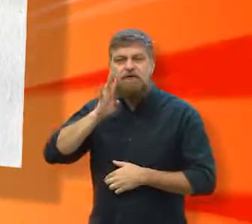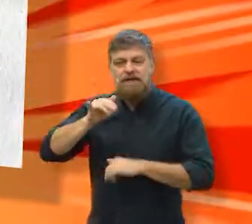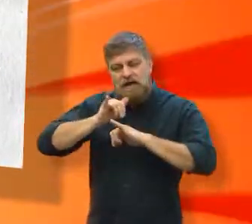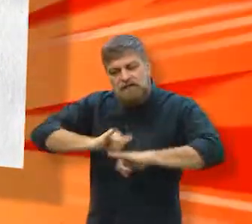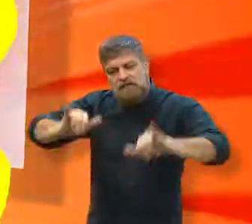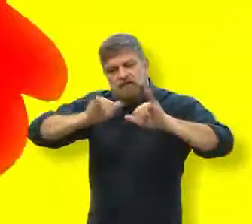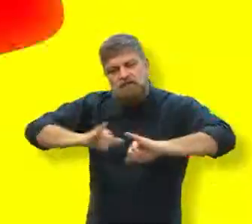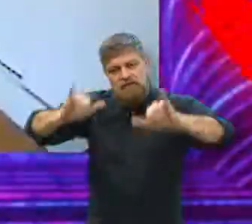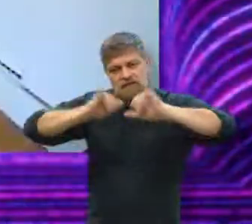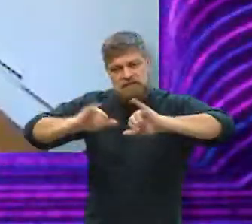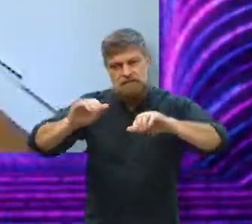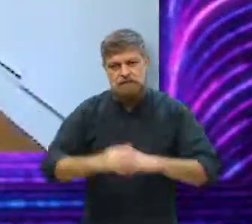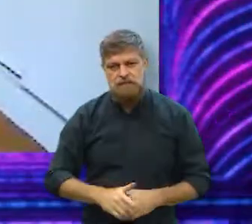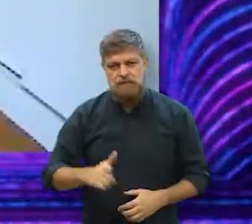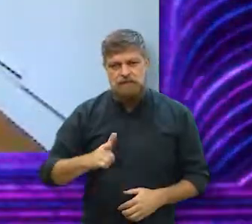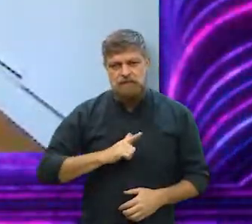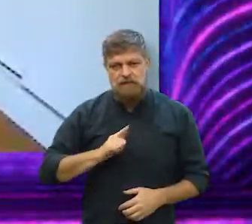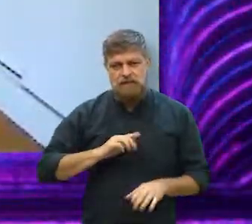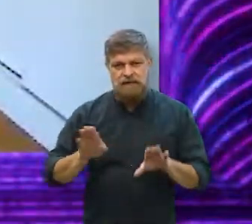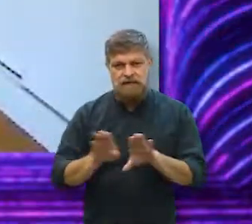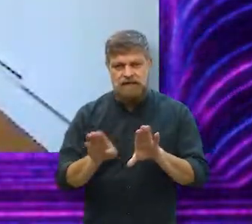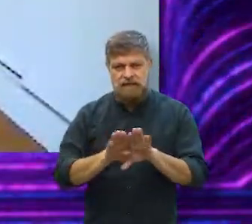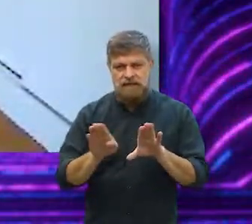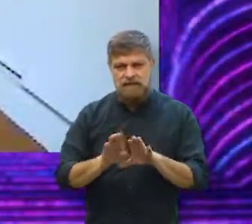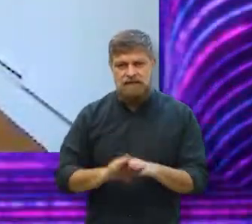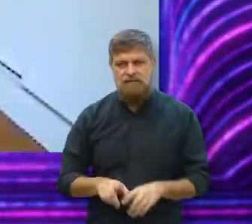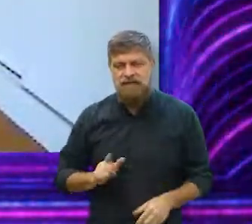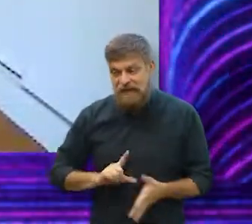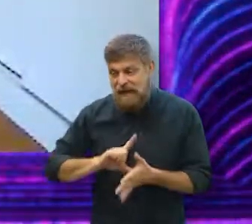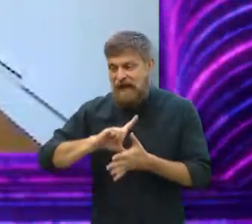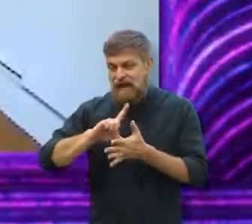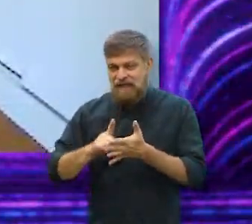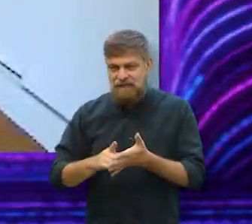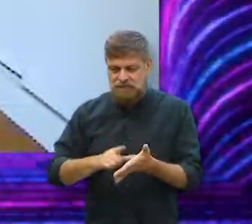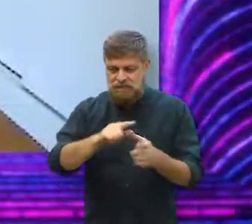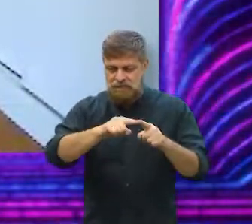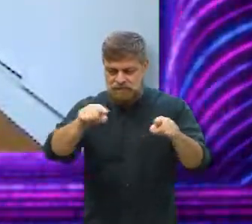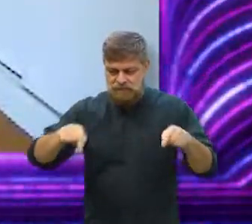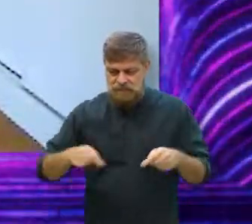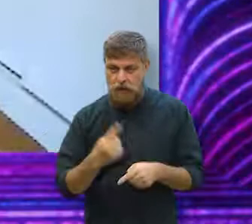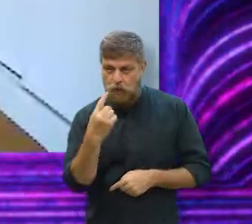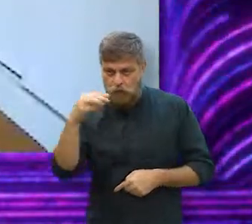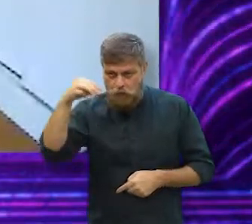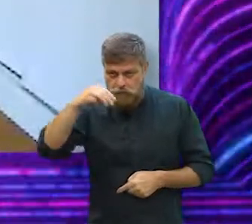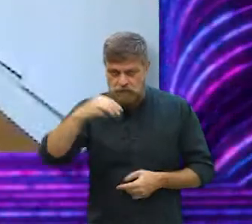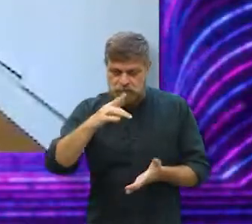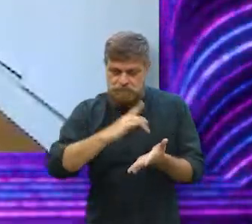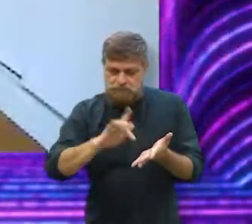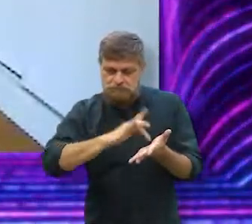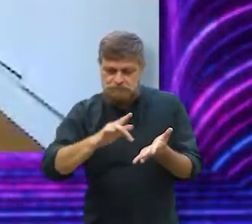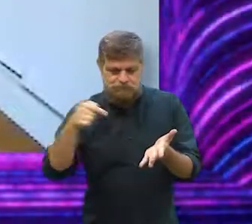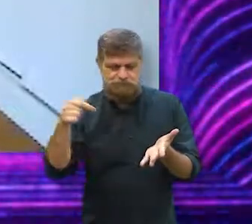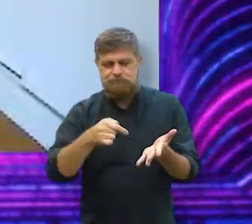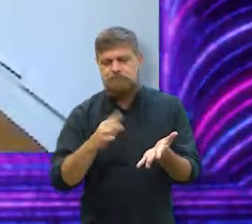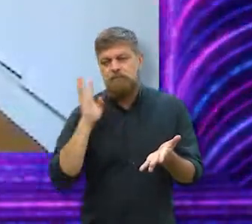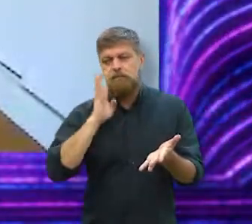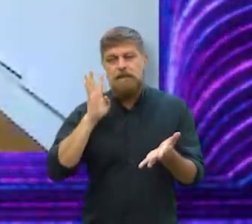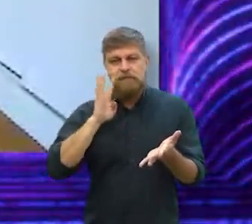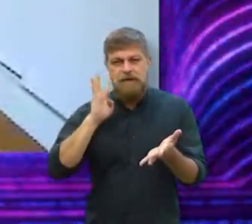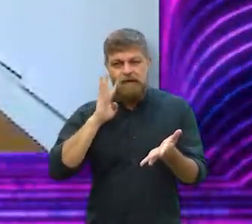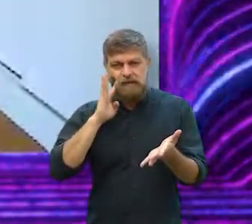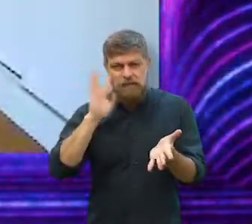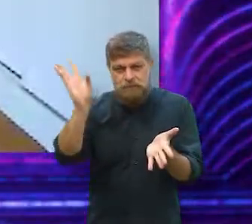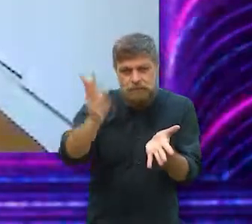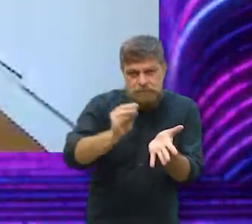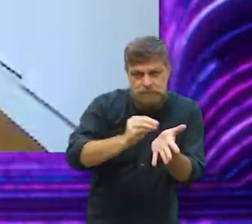muito legal na divulgação também, inclusive tem um book trailer maravilhoso, que depois eu posso passar para vocês, de um minuto, que é bem bacana, e